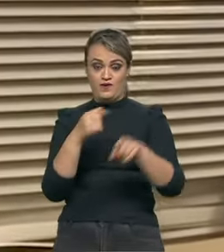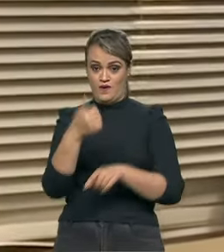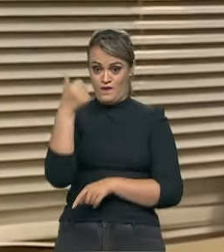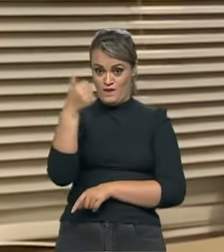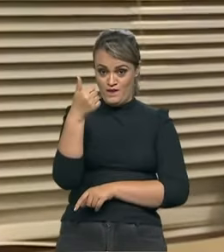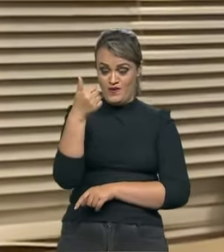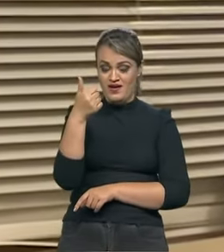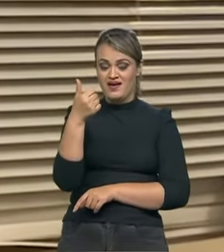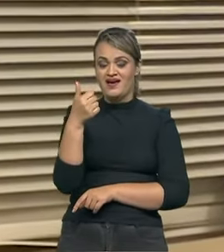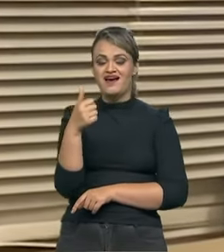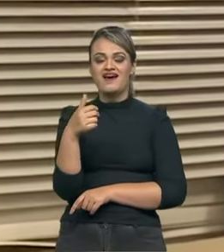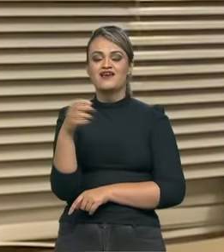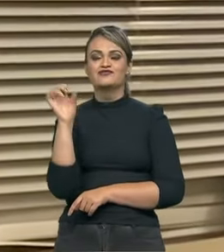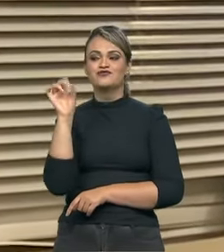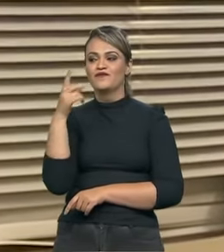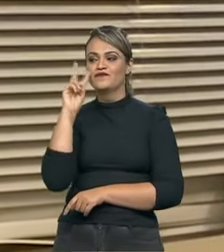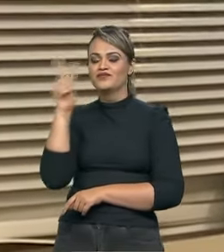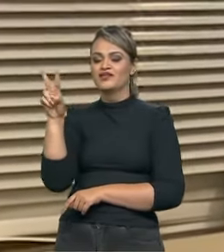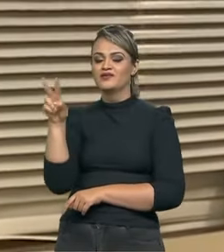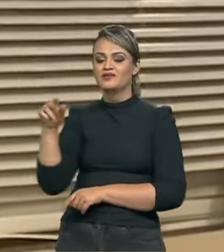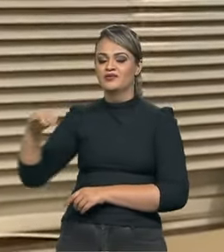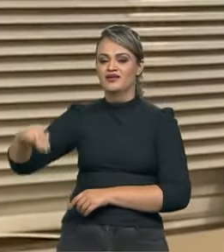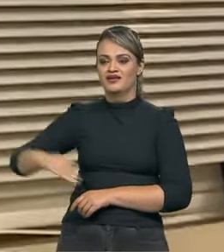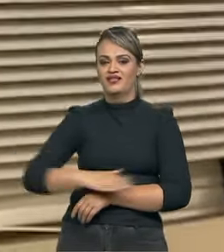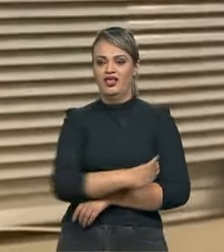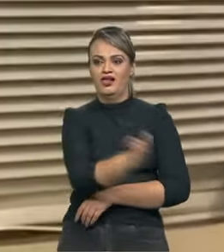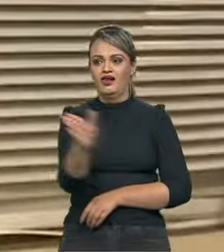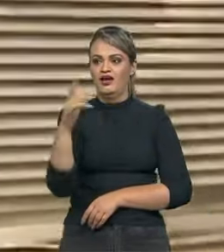quando ele colocava a volta em cima.